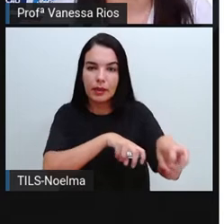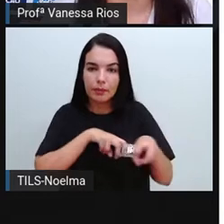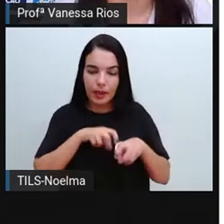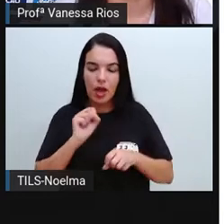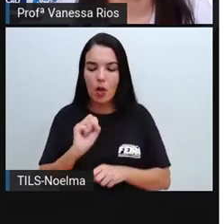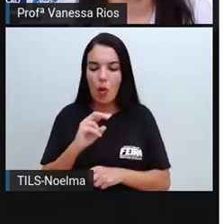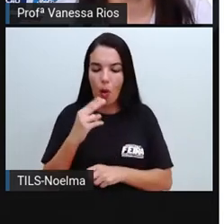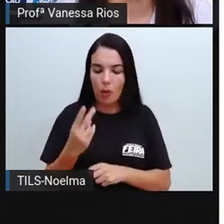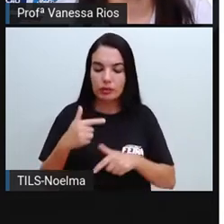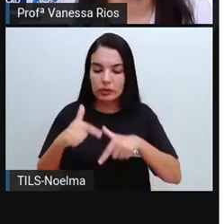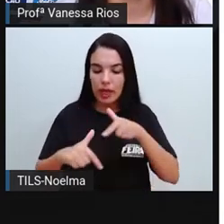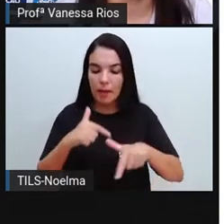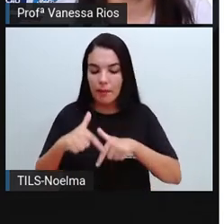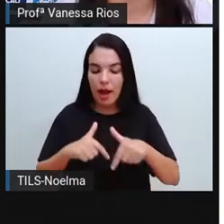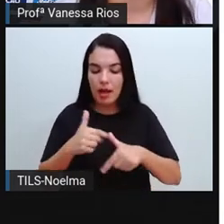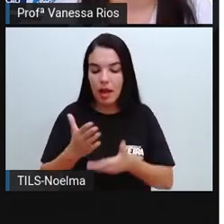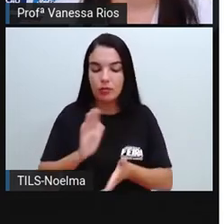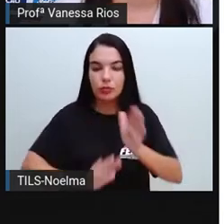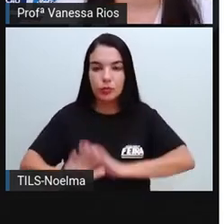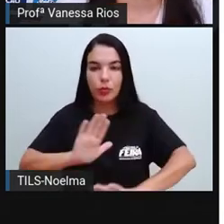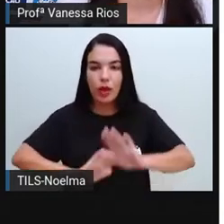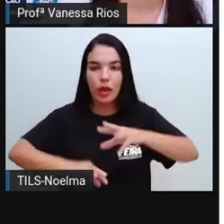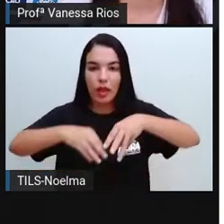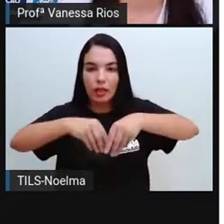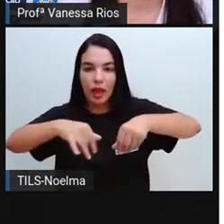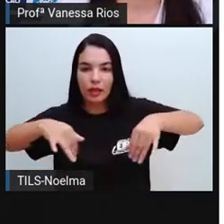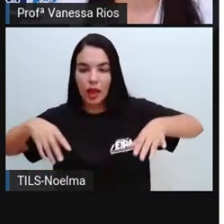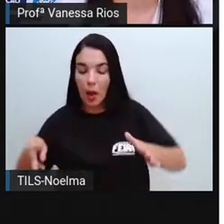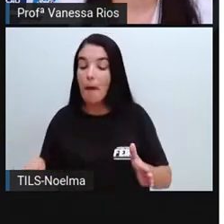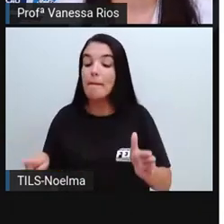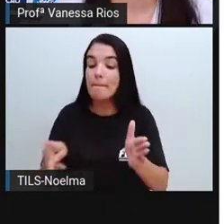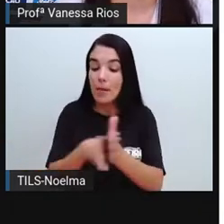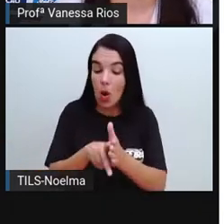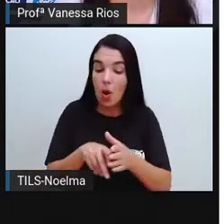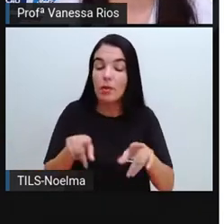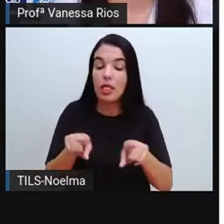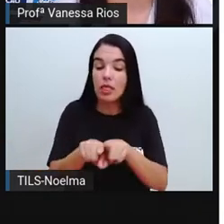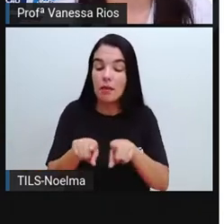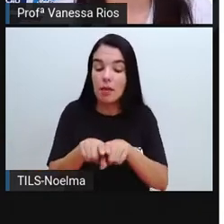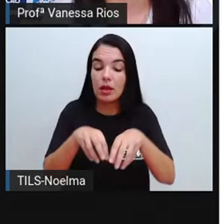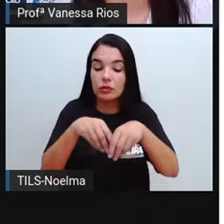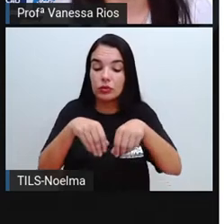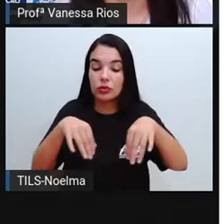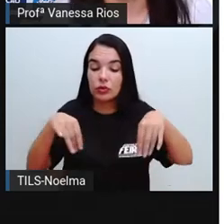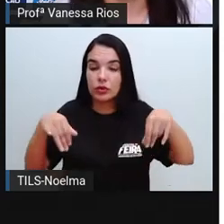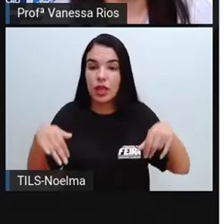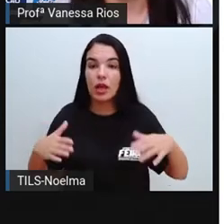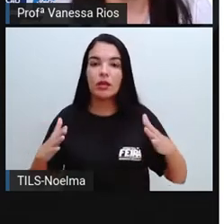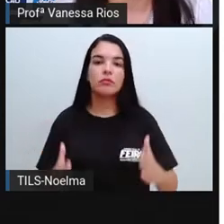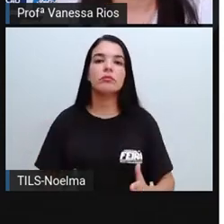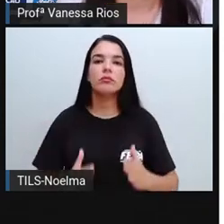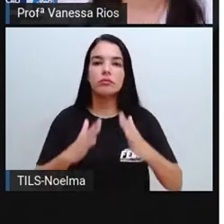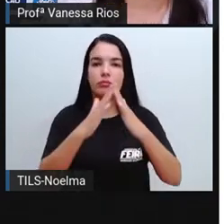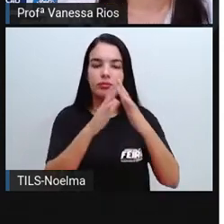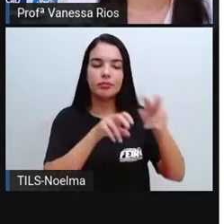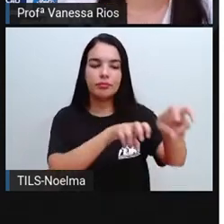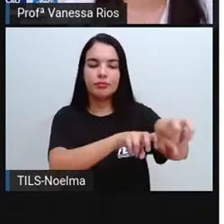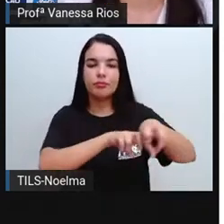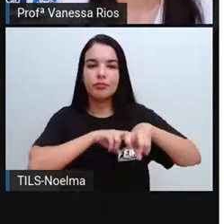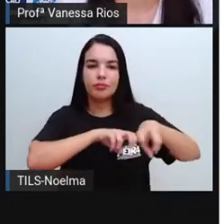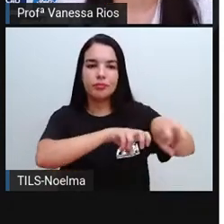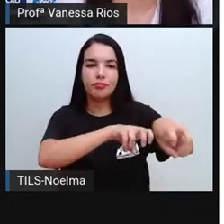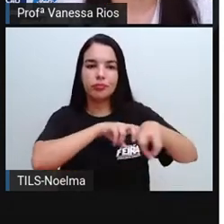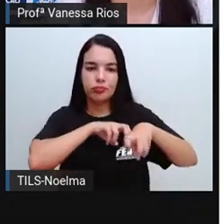trabalha no agricultivo da terra? Proprietário de terras cultivadas. Então quando a gente